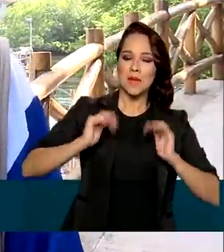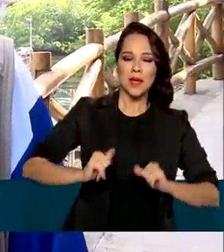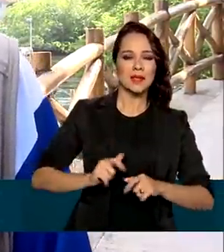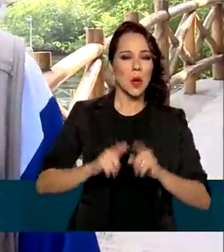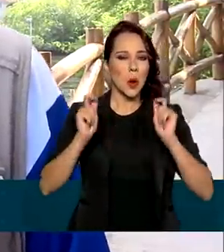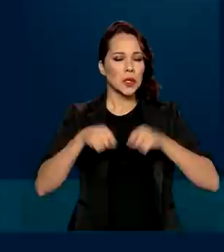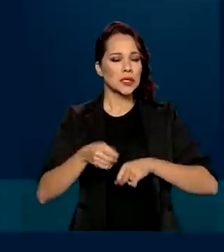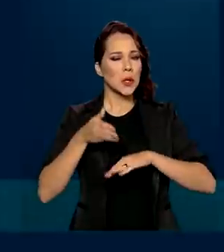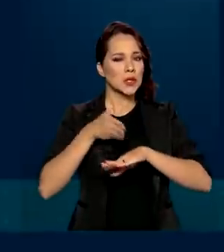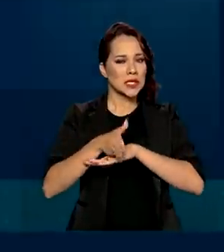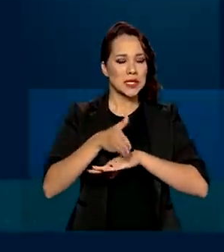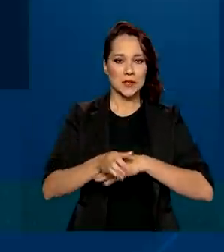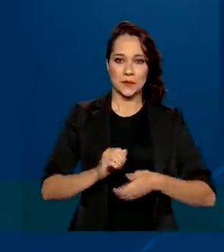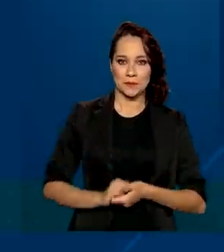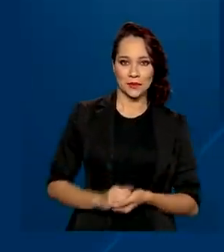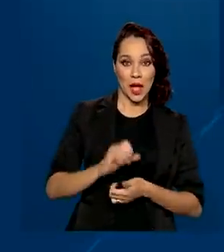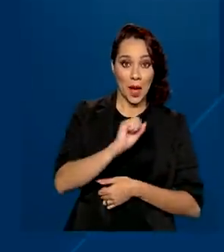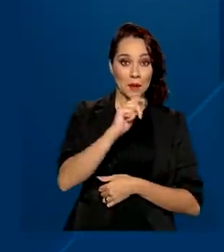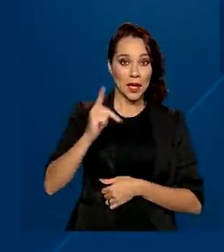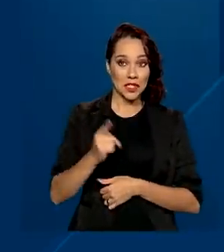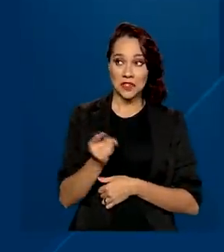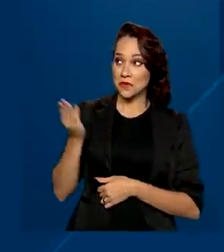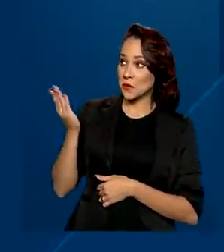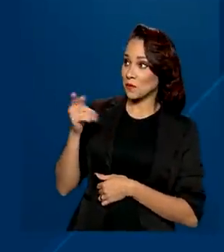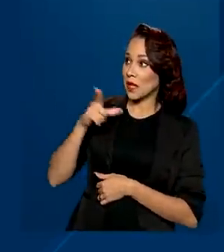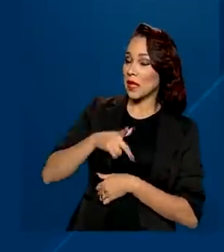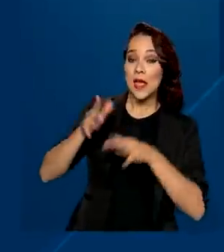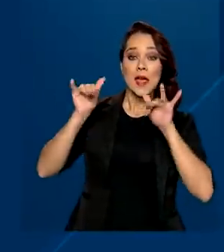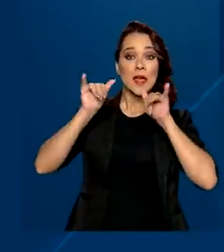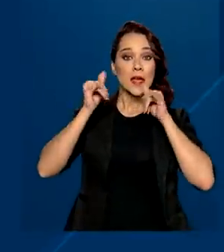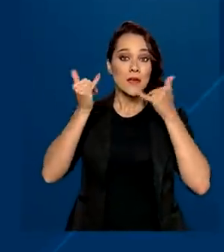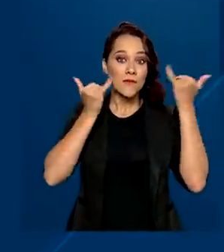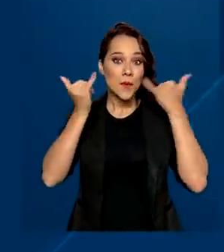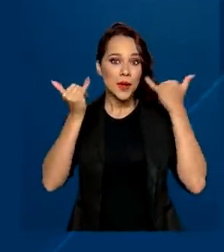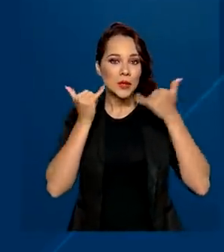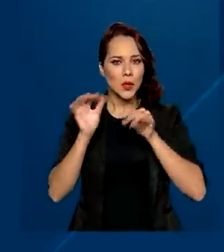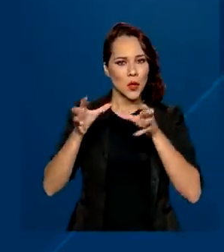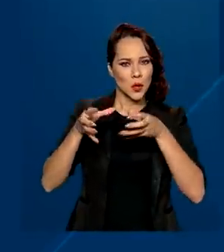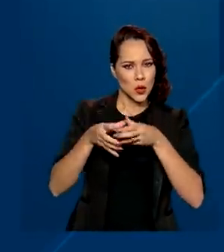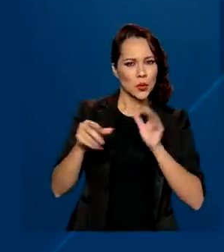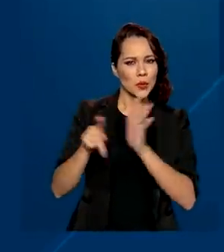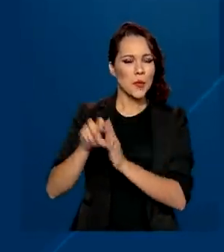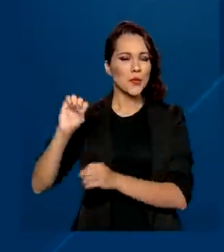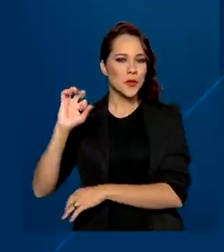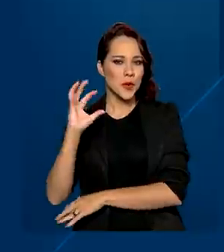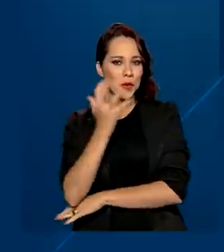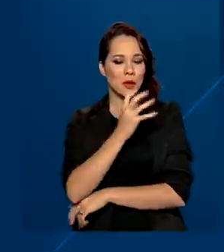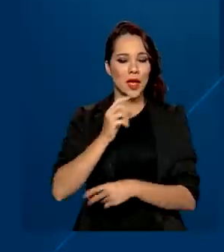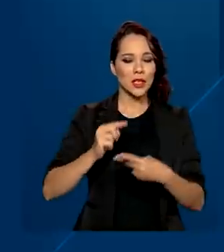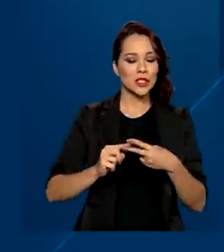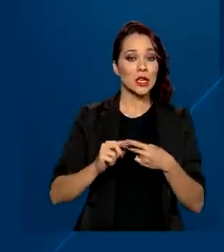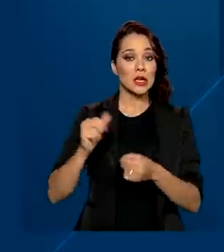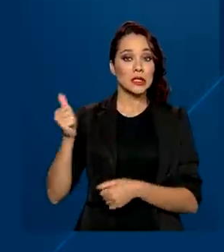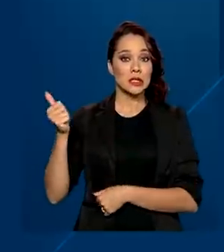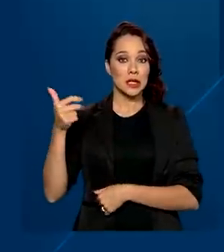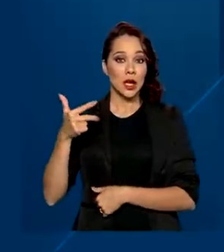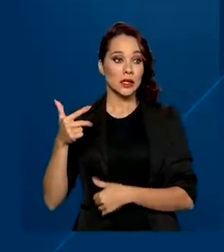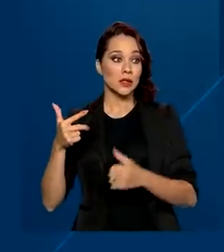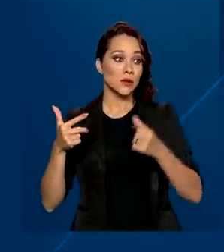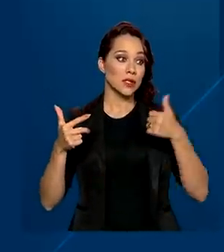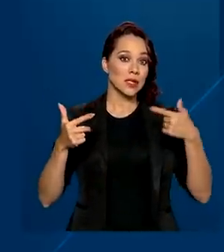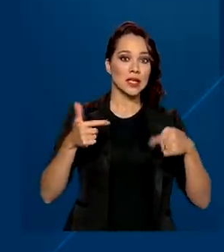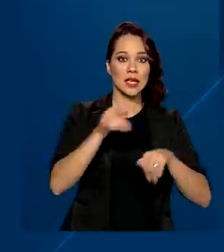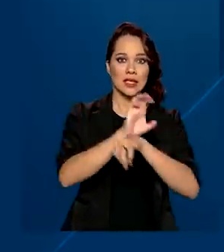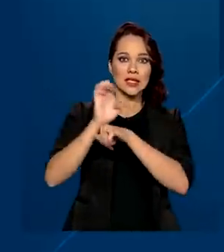condições de acesso. No aplicativo estão presentes informações de órgãos de meio ambiente de 13 dos 17